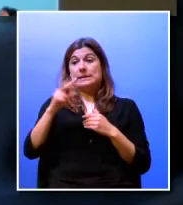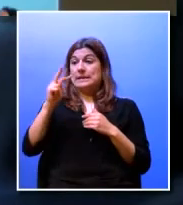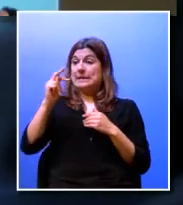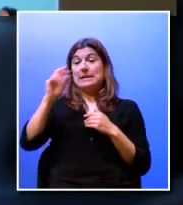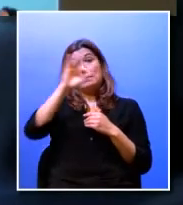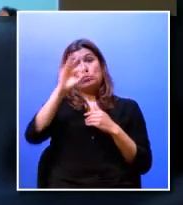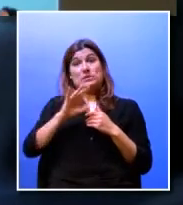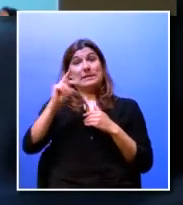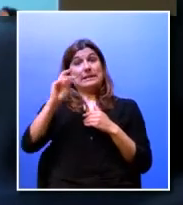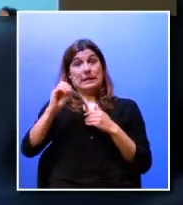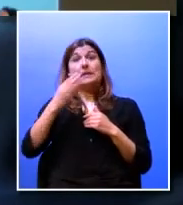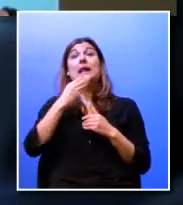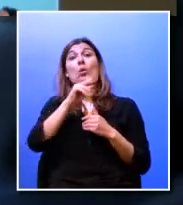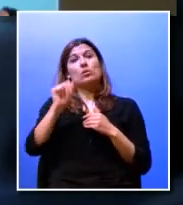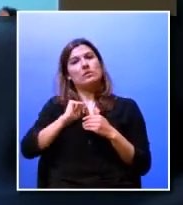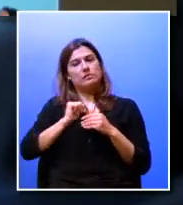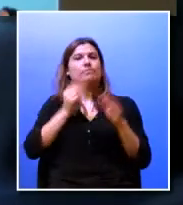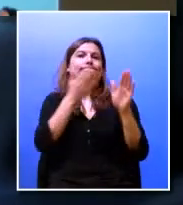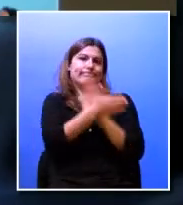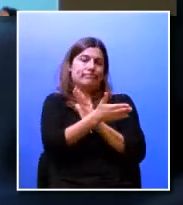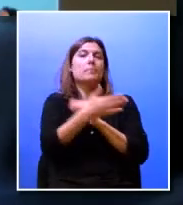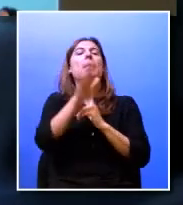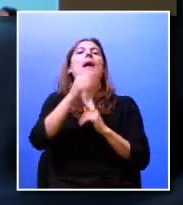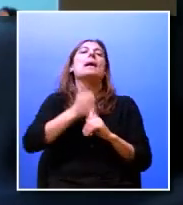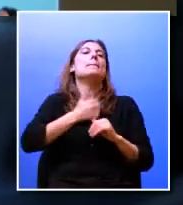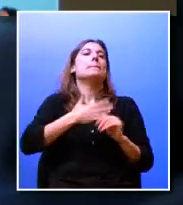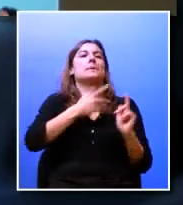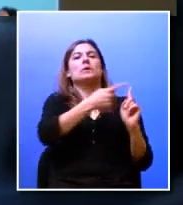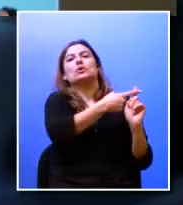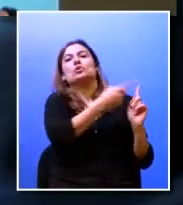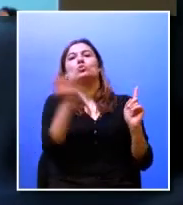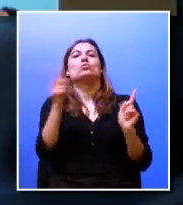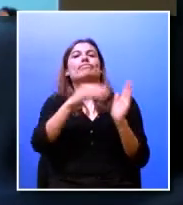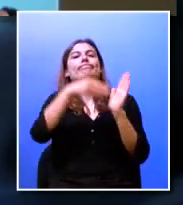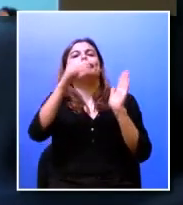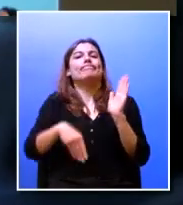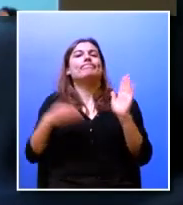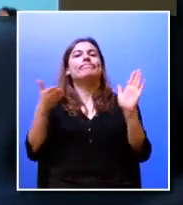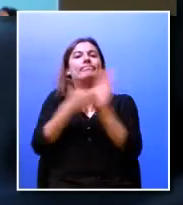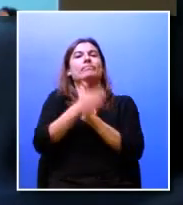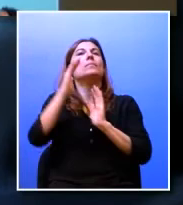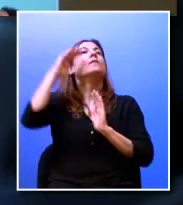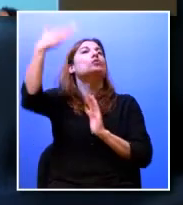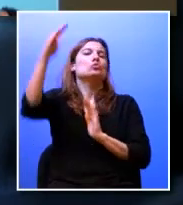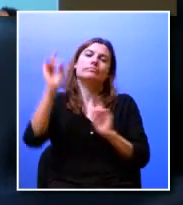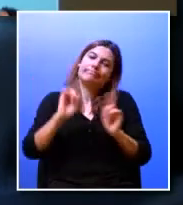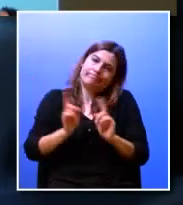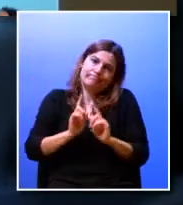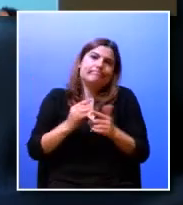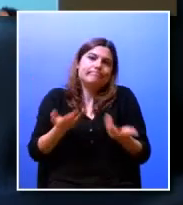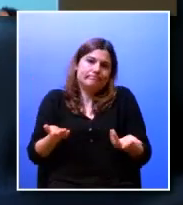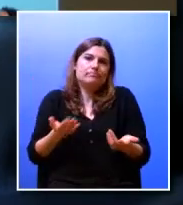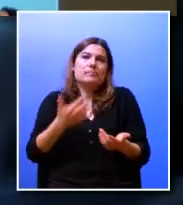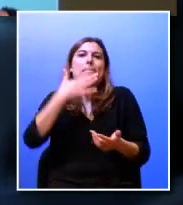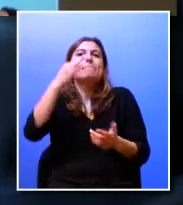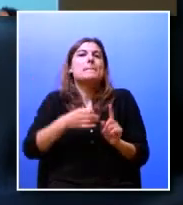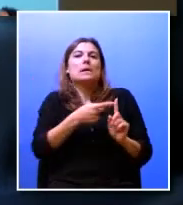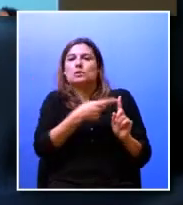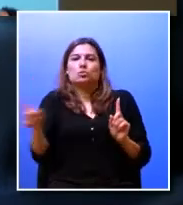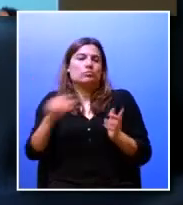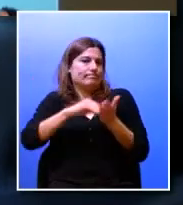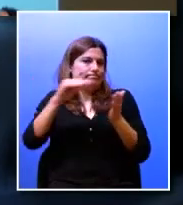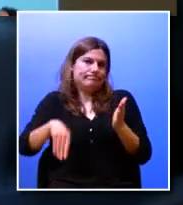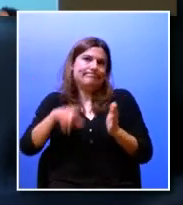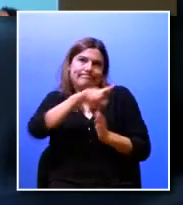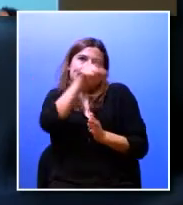alunos claro está que estas empresas não vão acolher não vão contratar estes alunos no futuro não vão contratá-los todos como